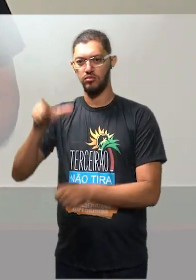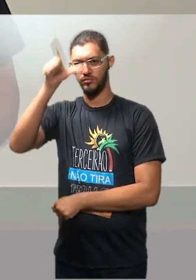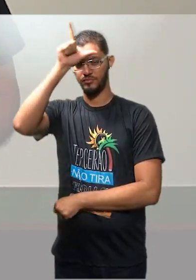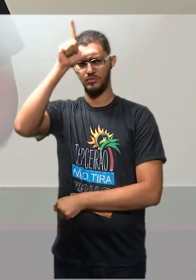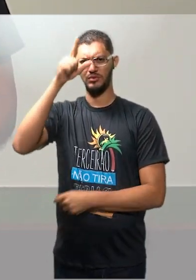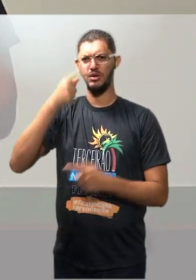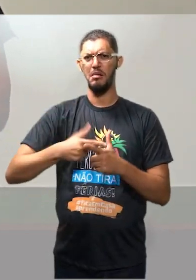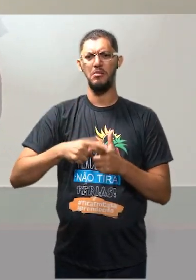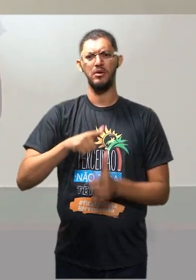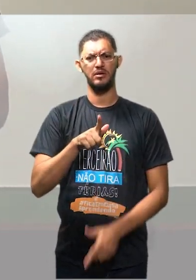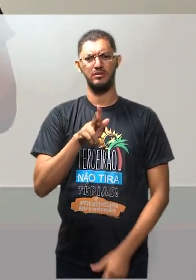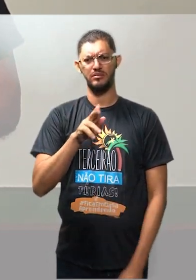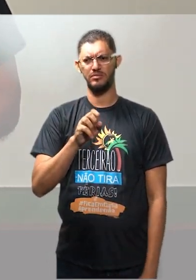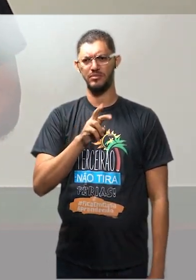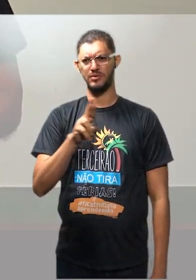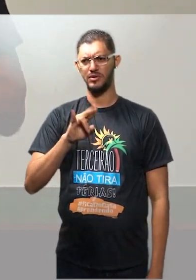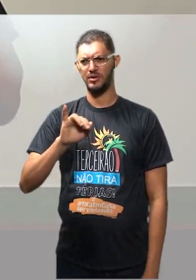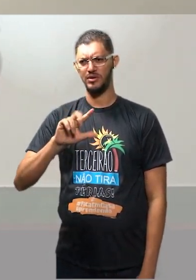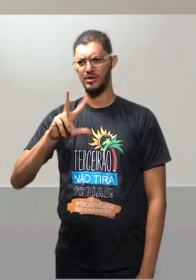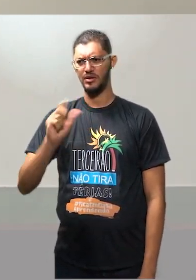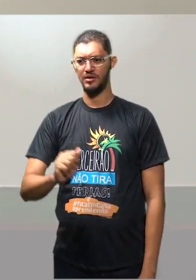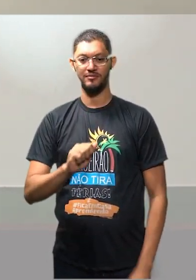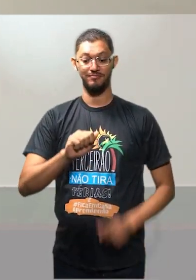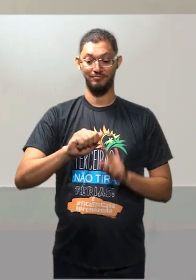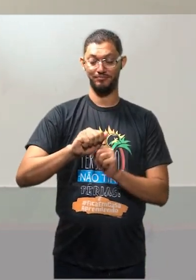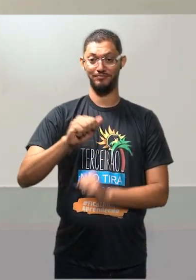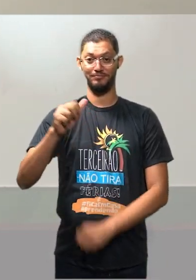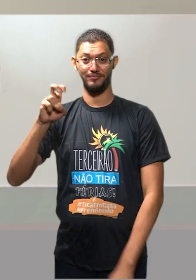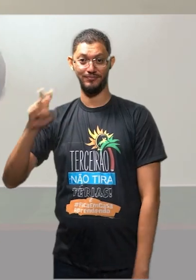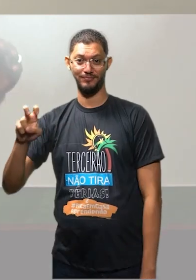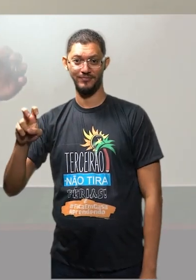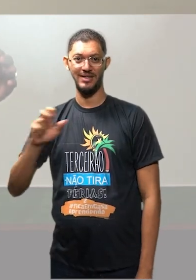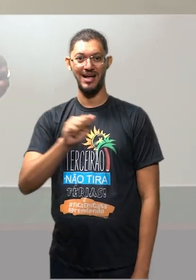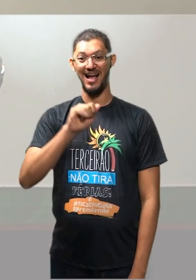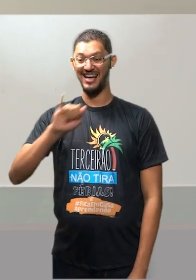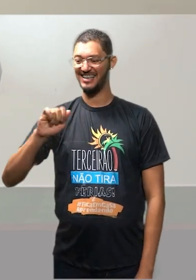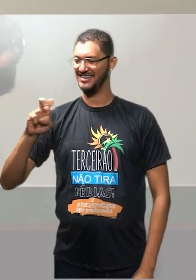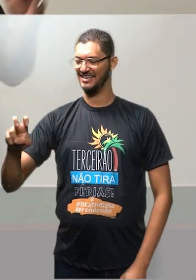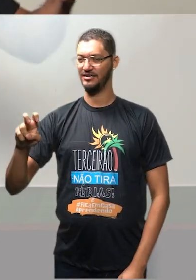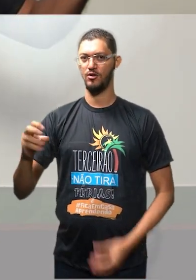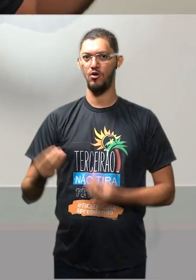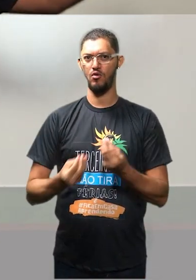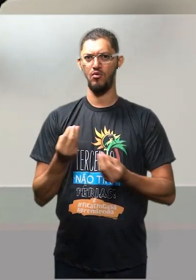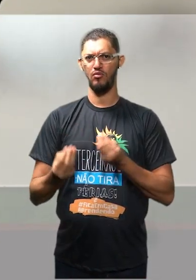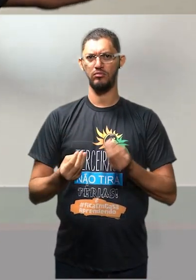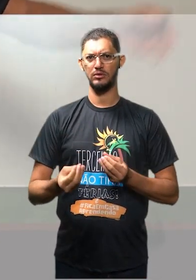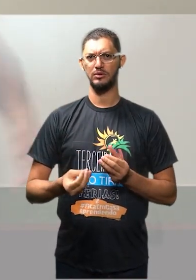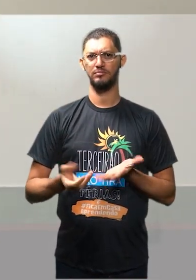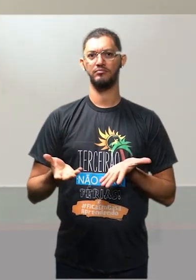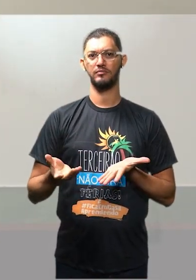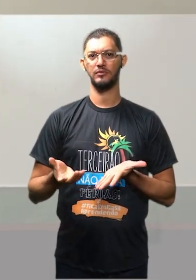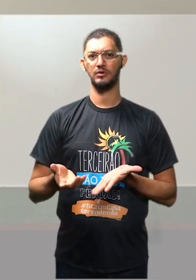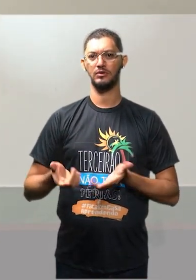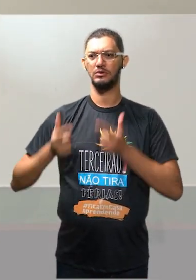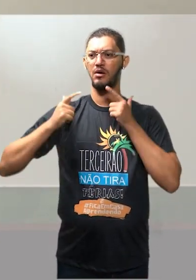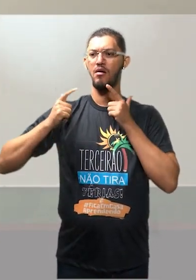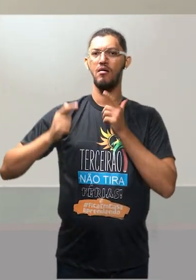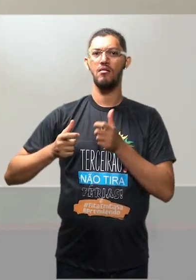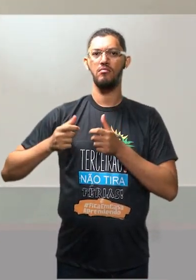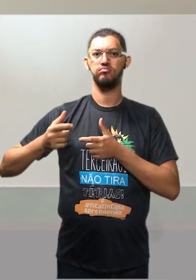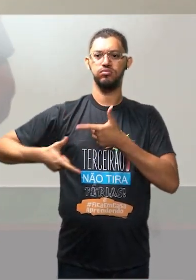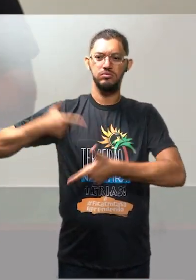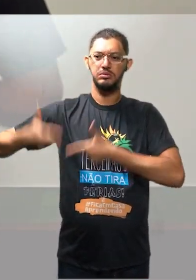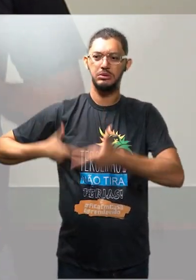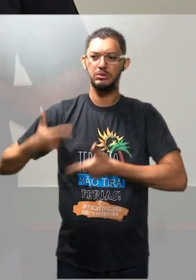Elos, por que guerrilha? AI-5. Quando AI-5 é estabelecido, não tem como mais manter protestos oficiais. E o quê? Quanto